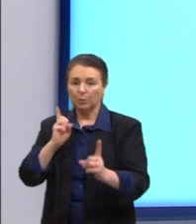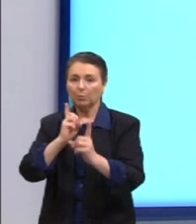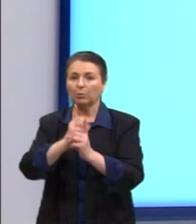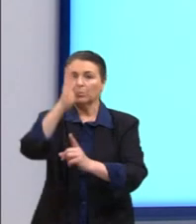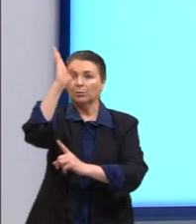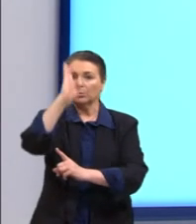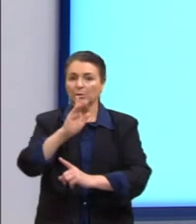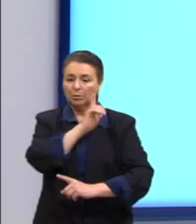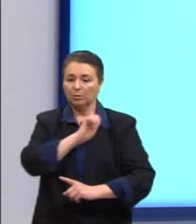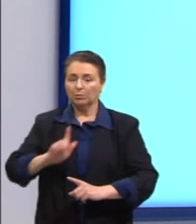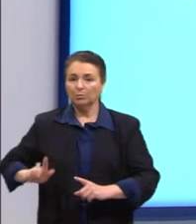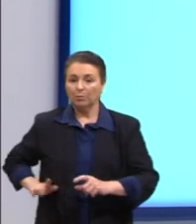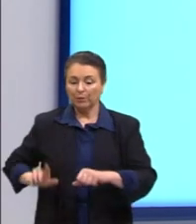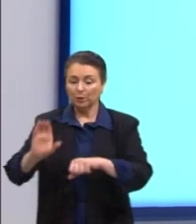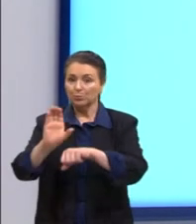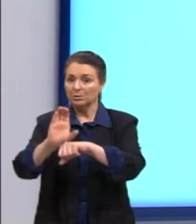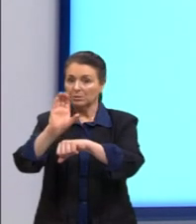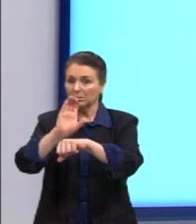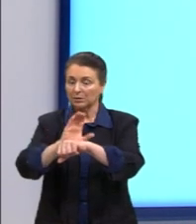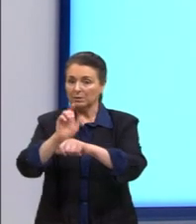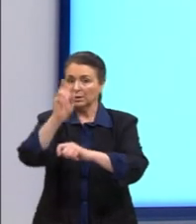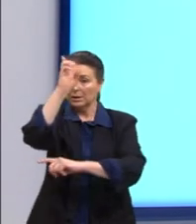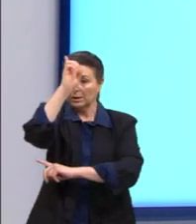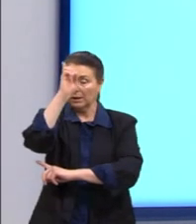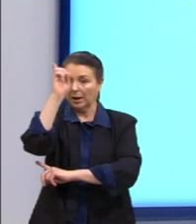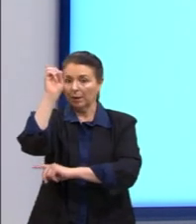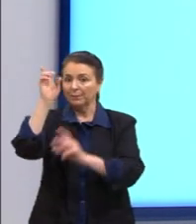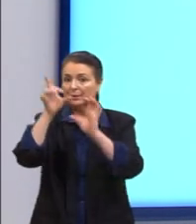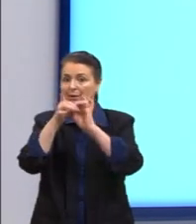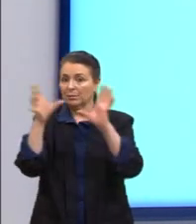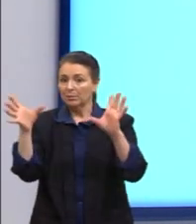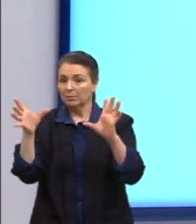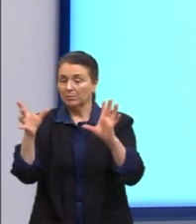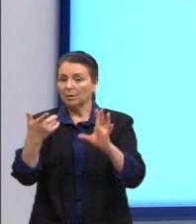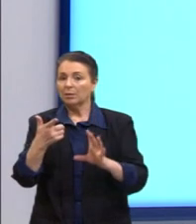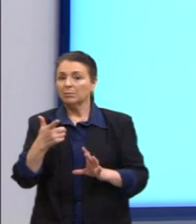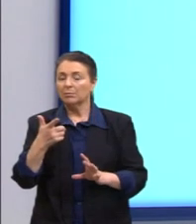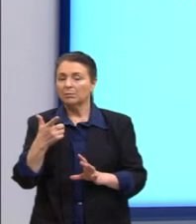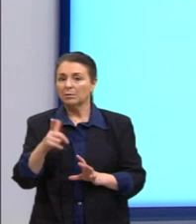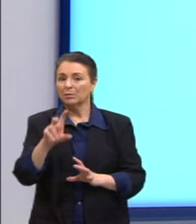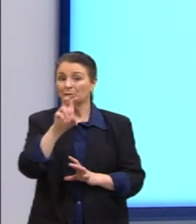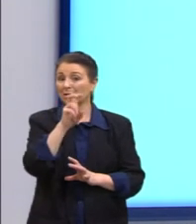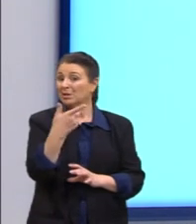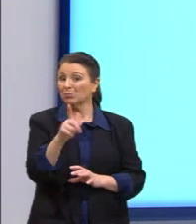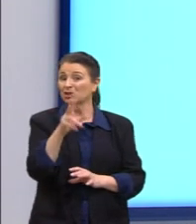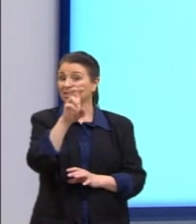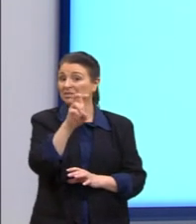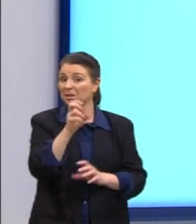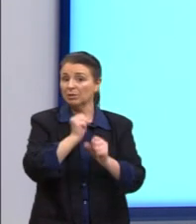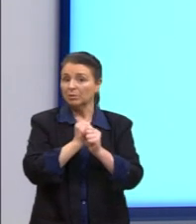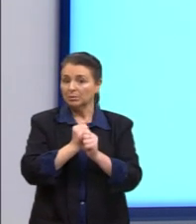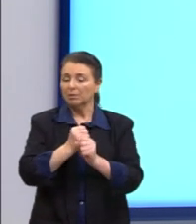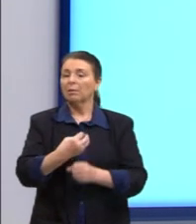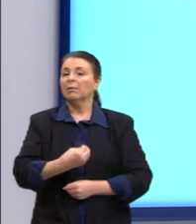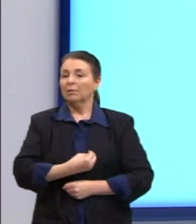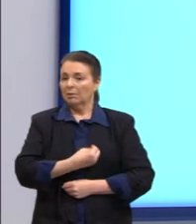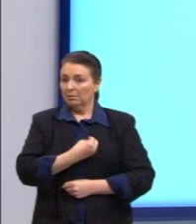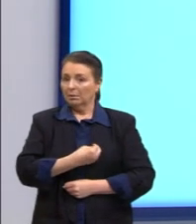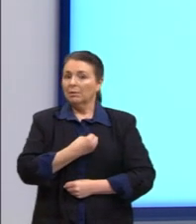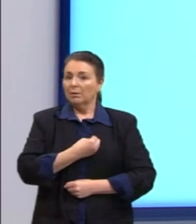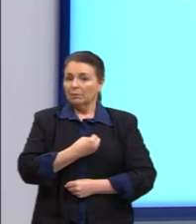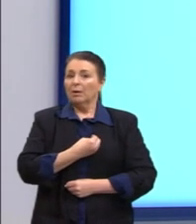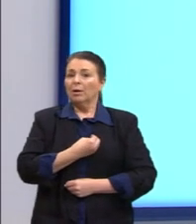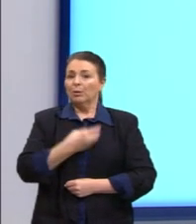governos civis e a democracia, ainda não completou o seu quinto ano e já viveu dias de grande